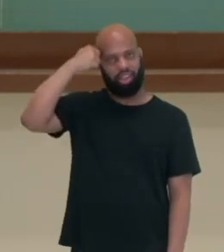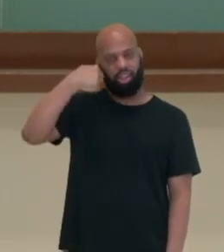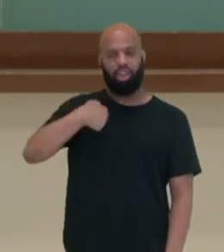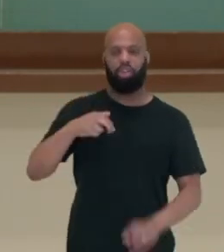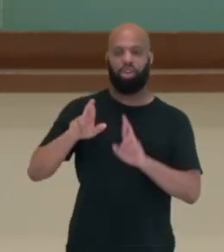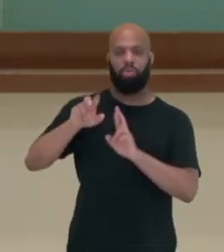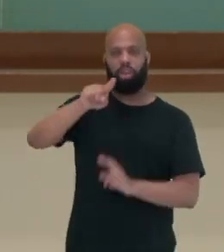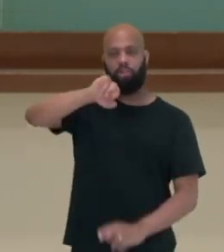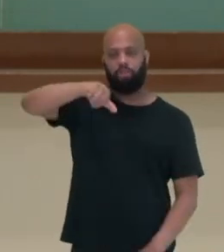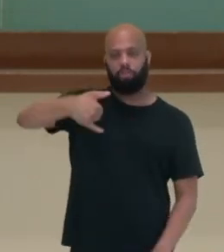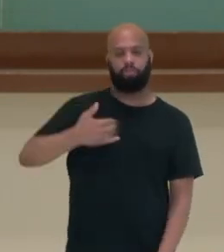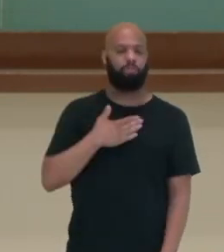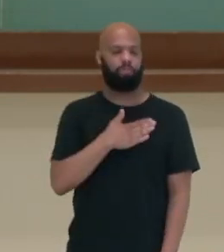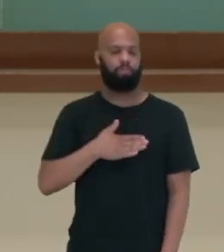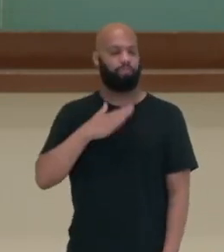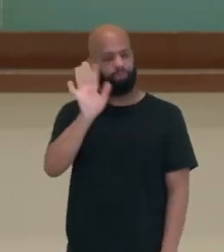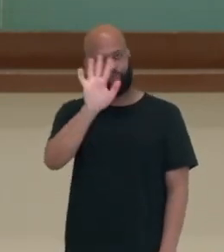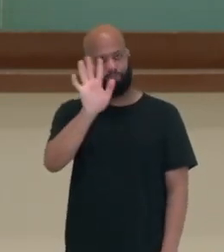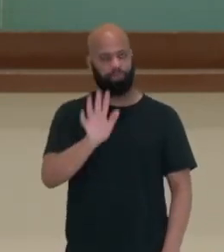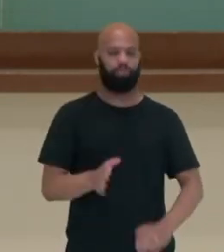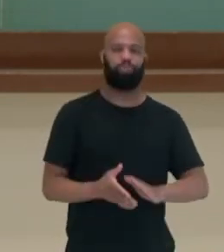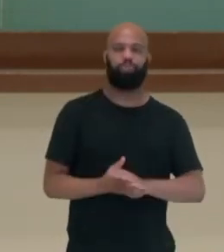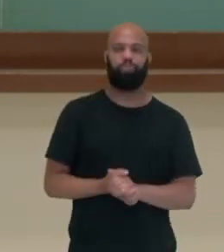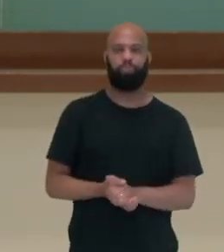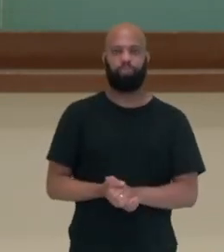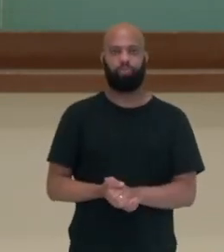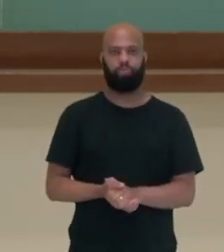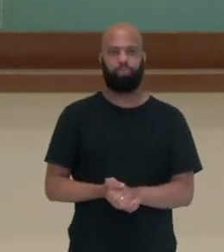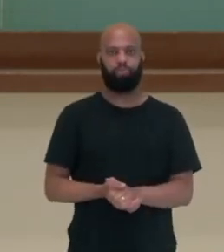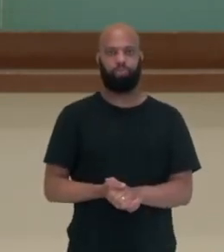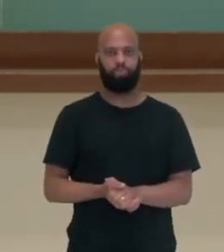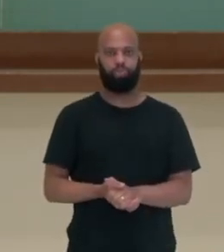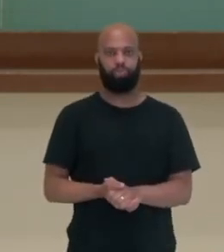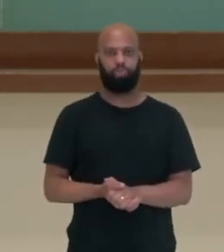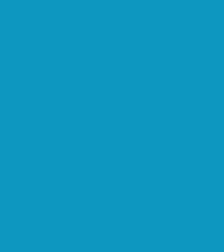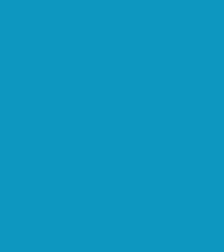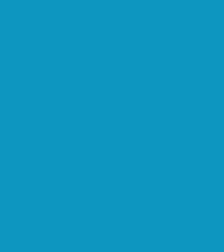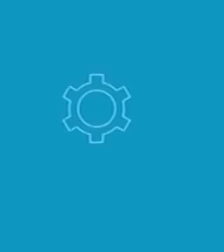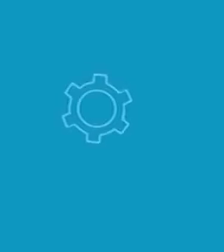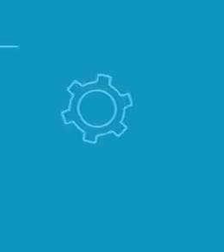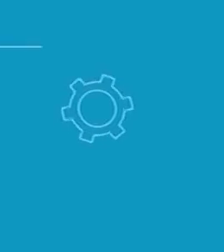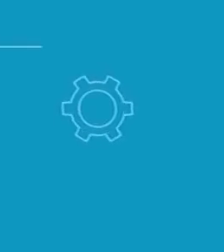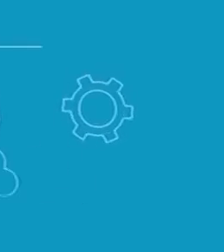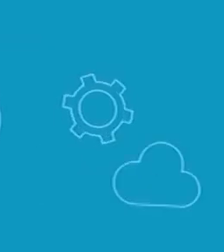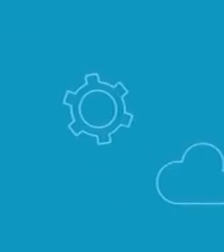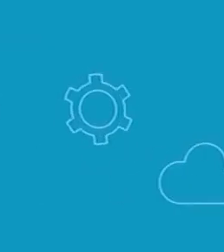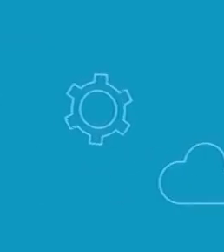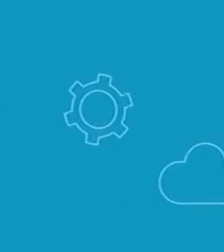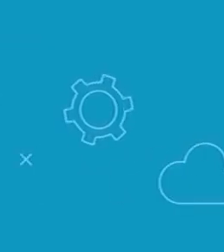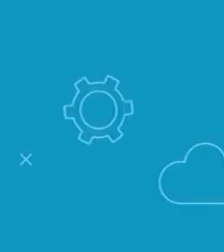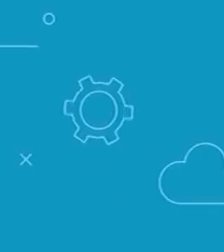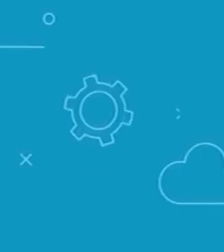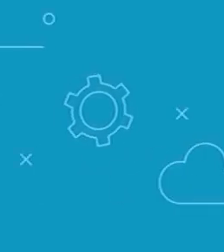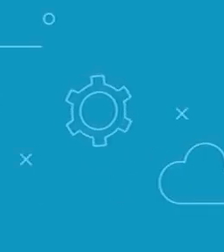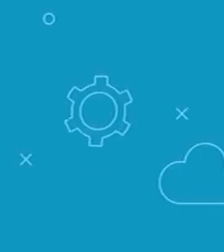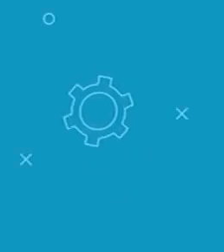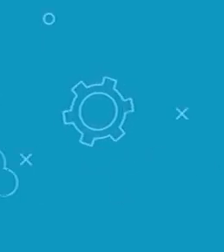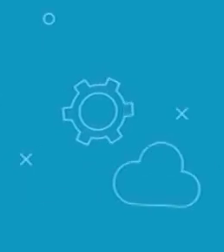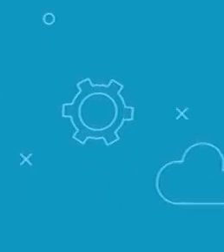continente africano e espero que vocês tenham gostado. Até o nosso próximo encontro. Tchau, tchau.